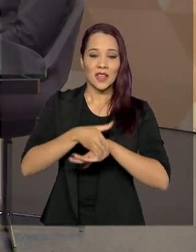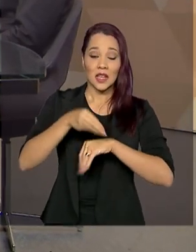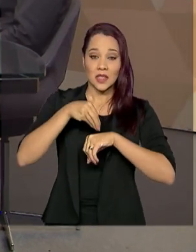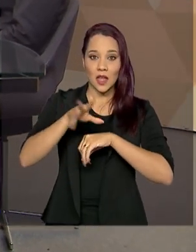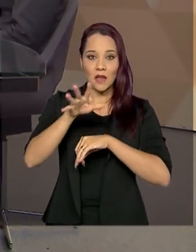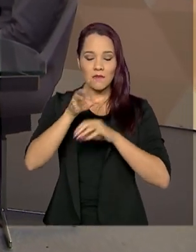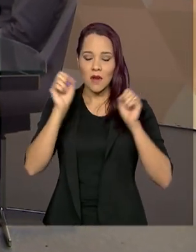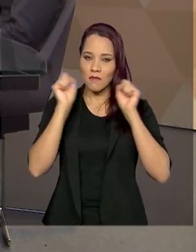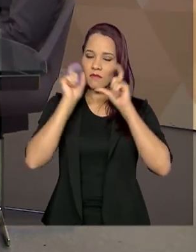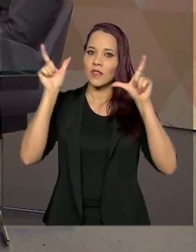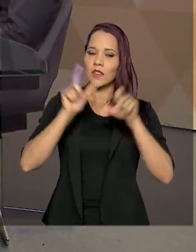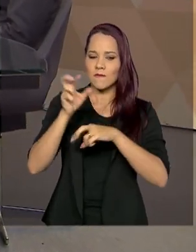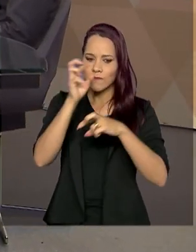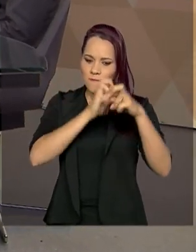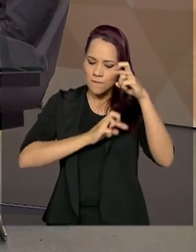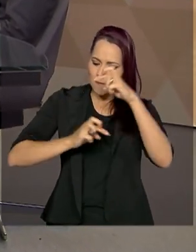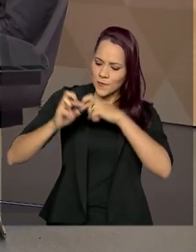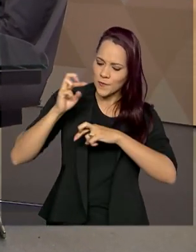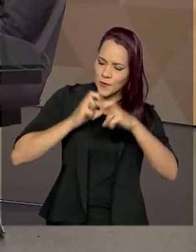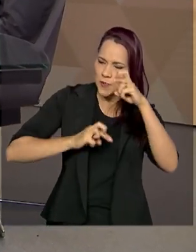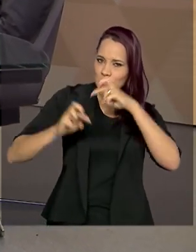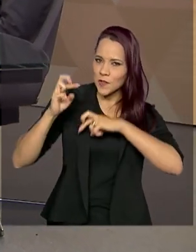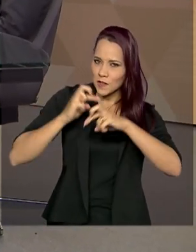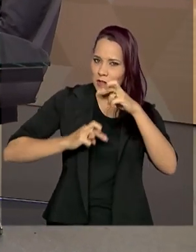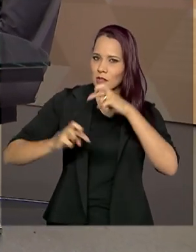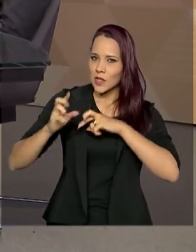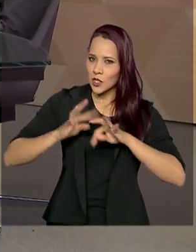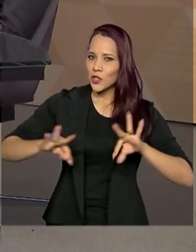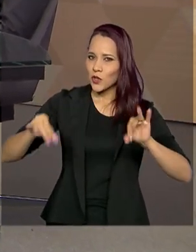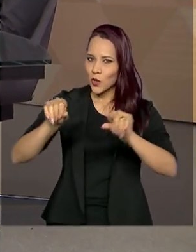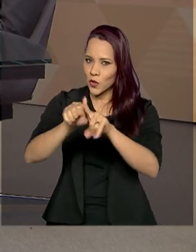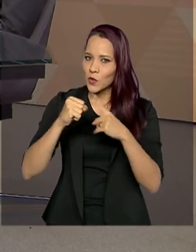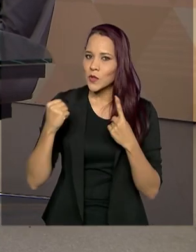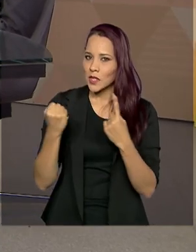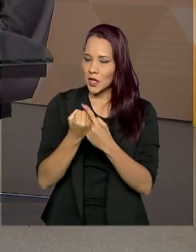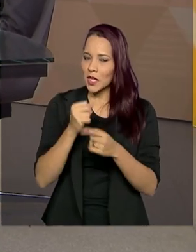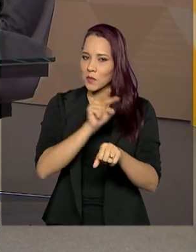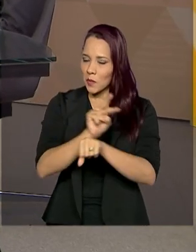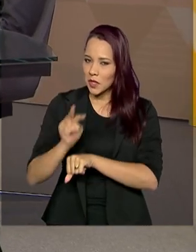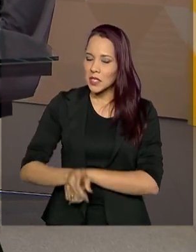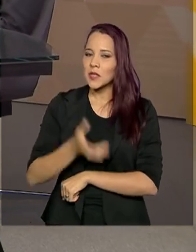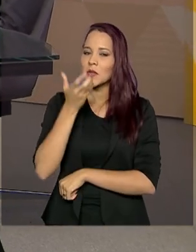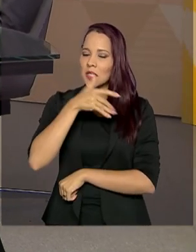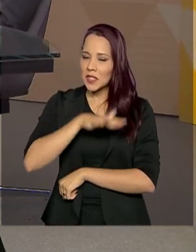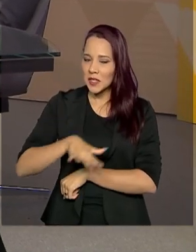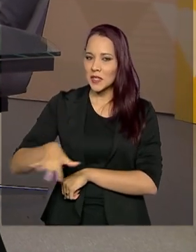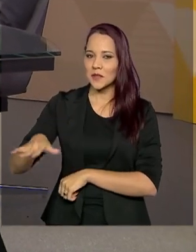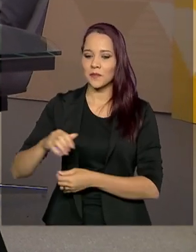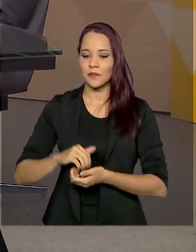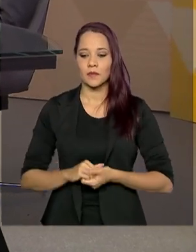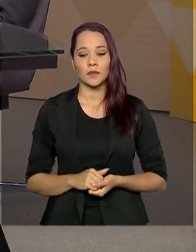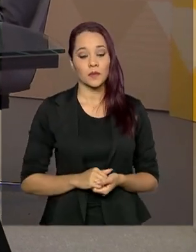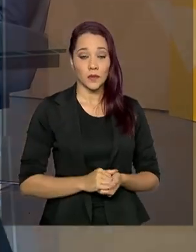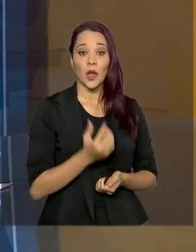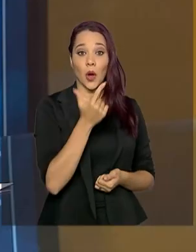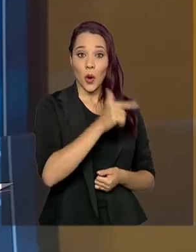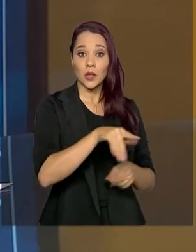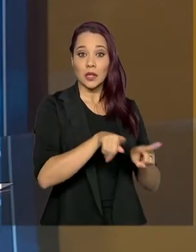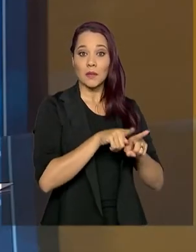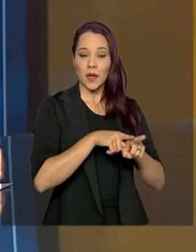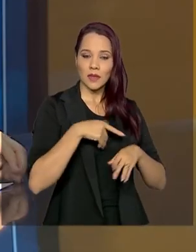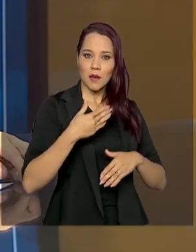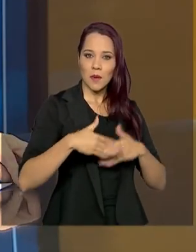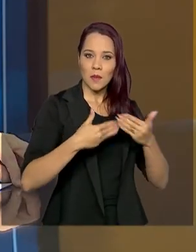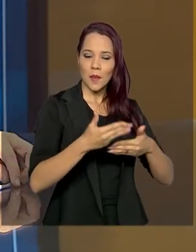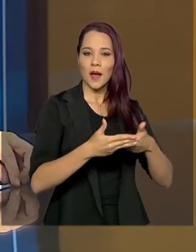um olhar vigilante, ainda mais vigilante de toda a sociedade para a proteção da infância brasileira. Outra iniciativa que está em andamento